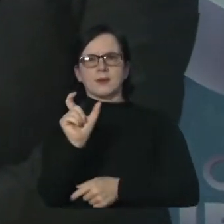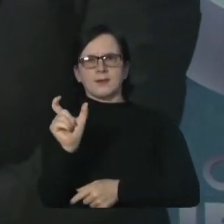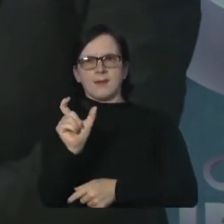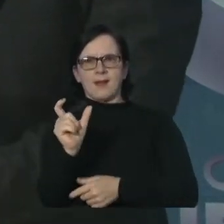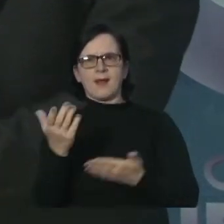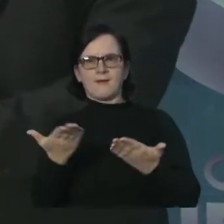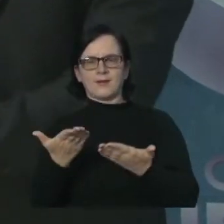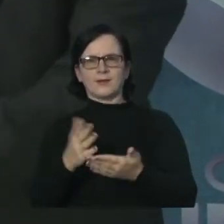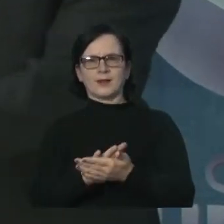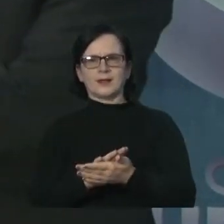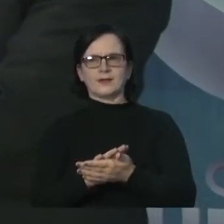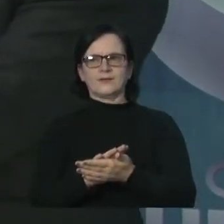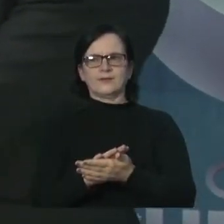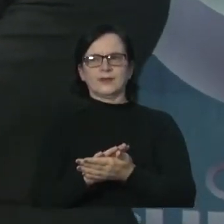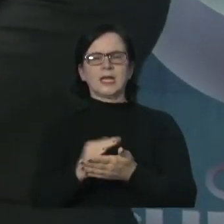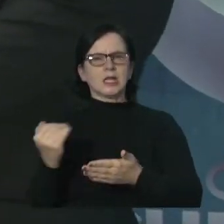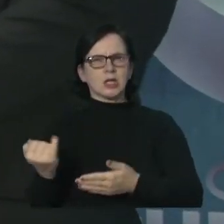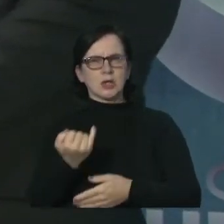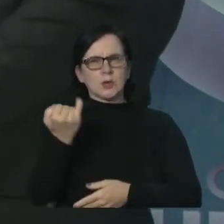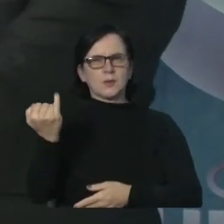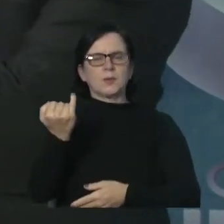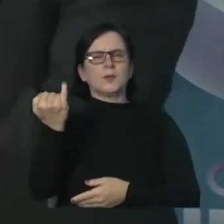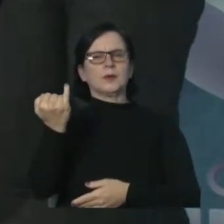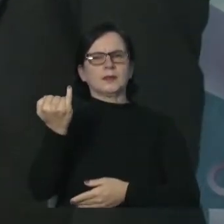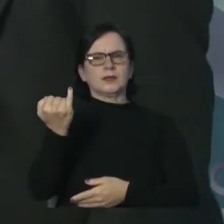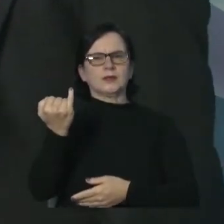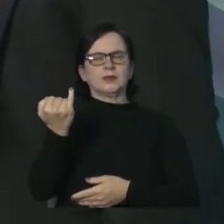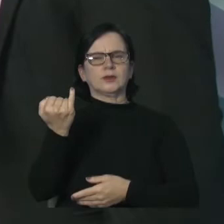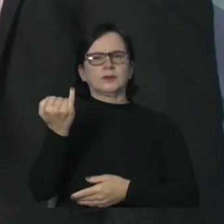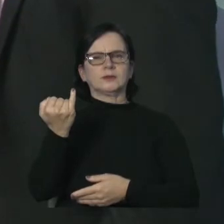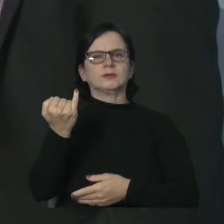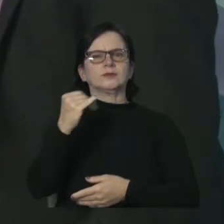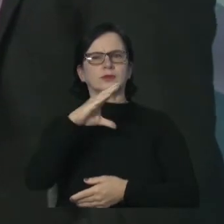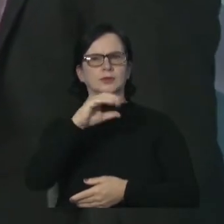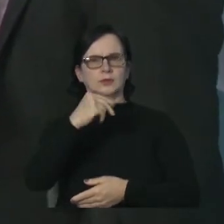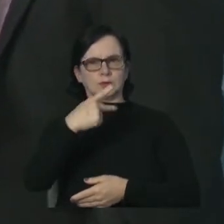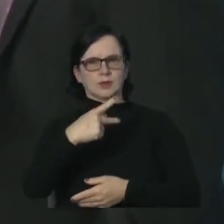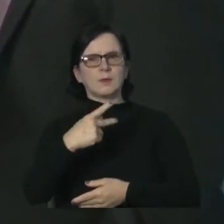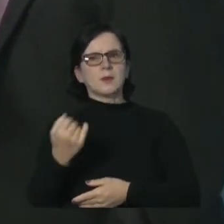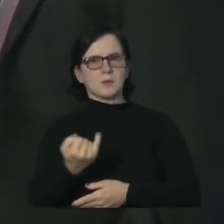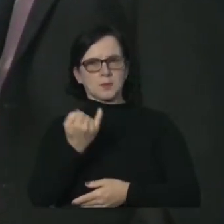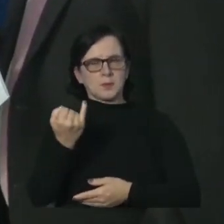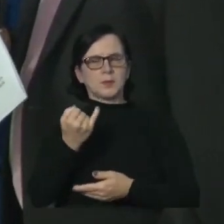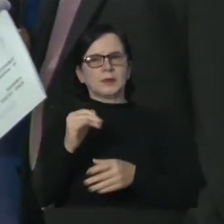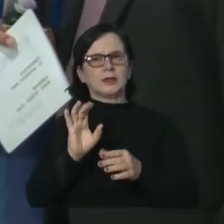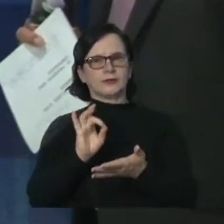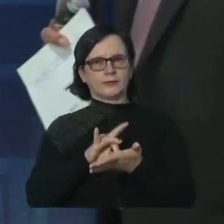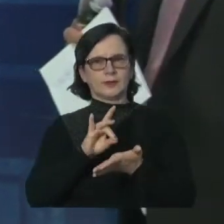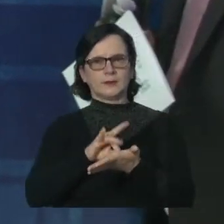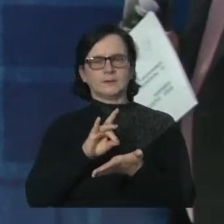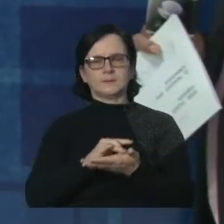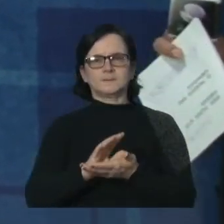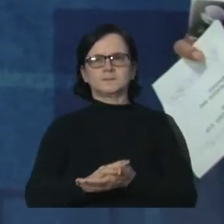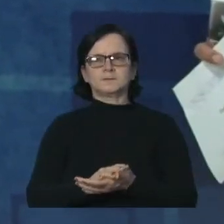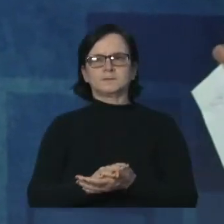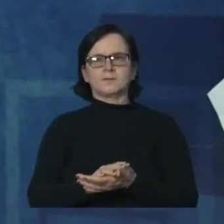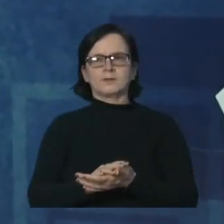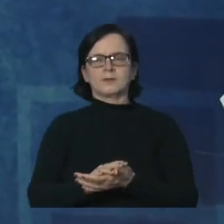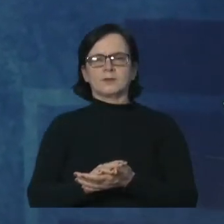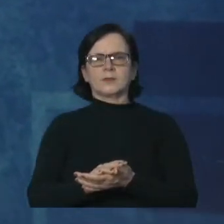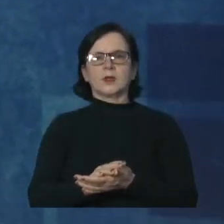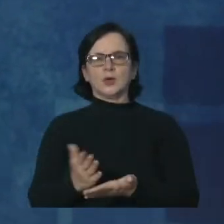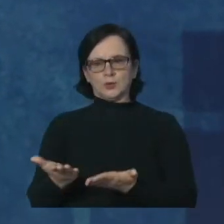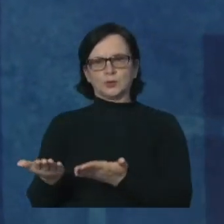usou agora. O tamanho é importante dessa instituição, não é Alex? É verdade. Eu acho que a grande maioria dos